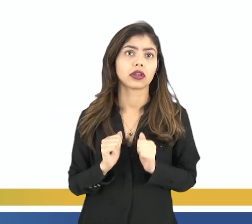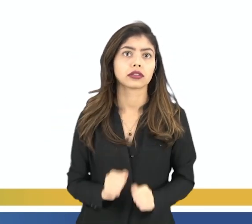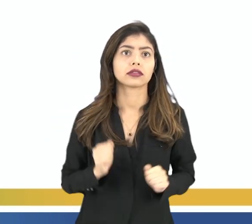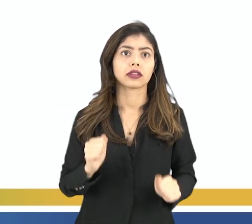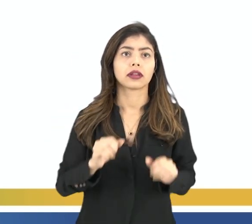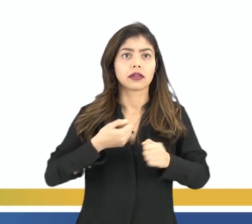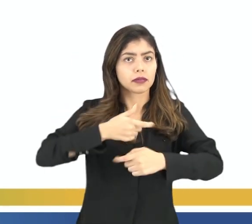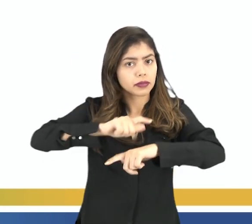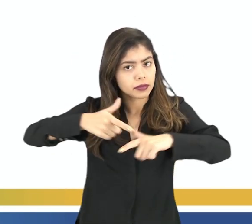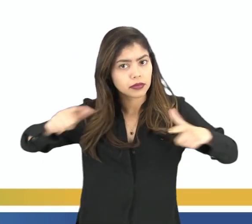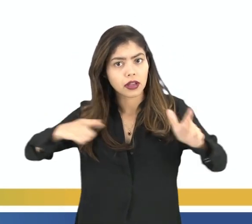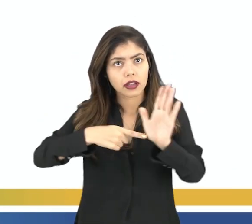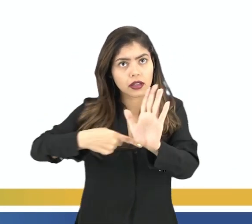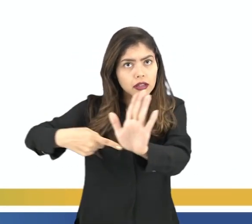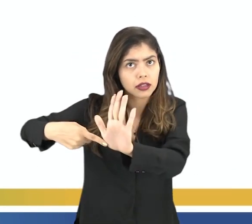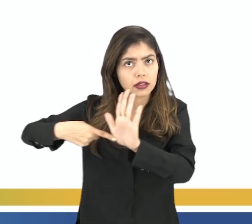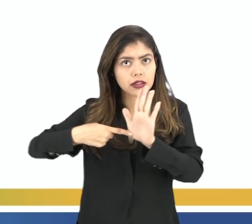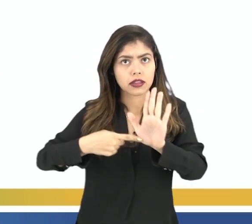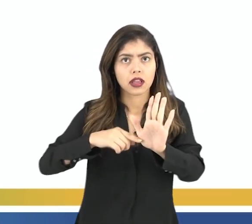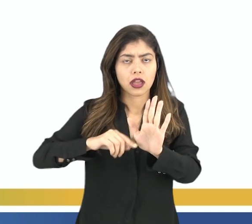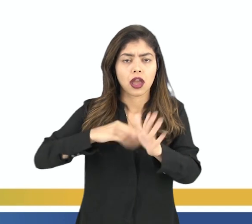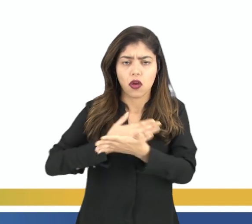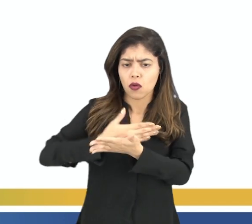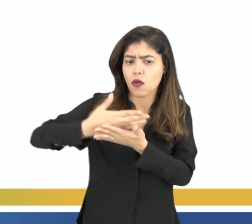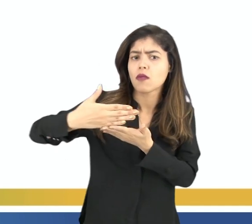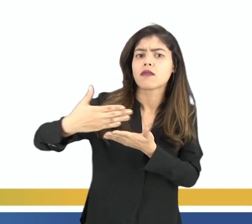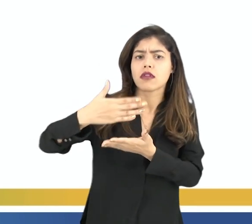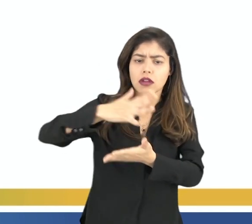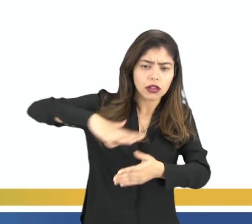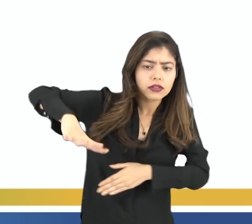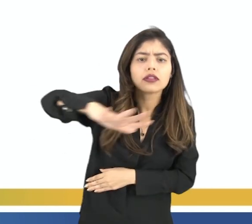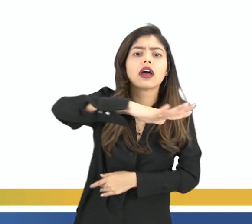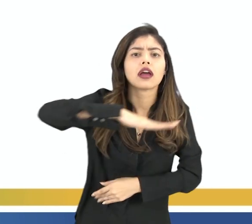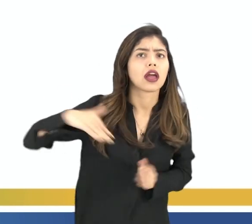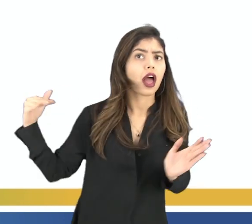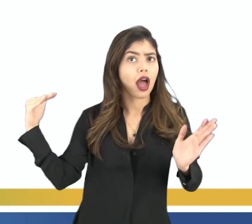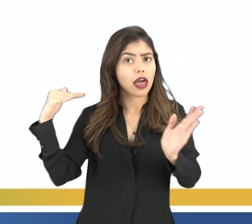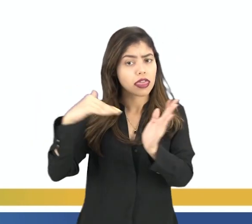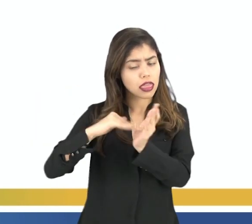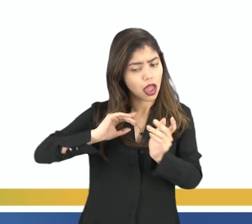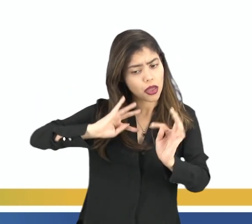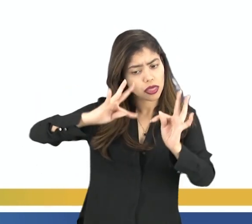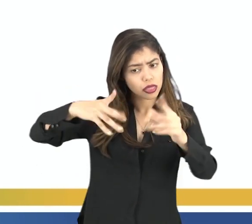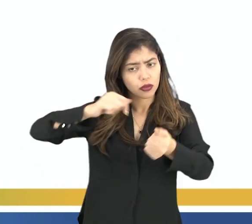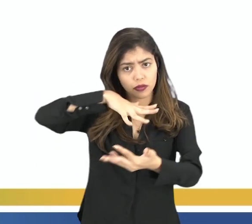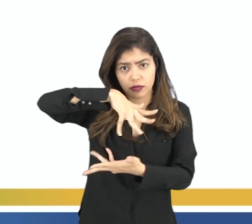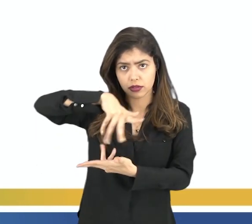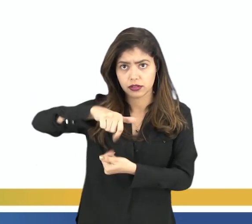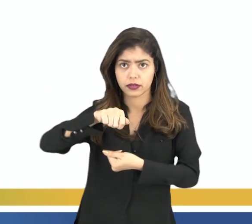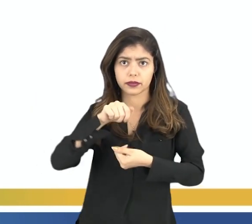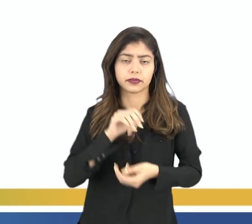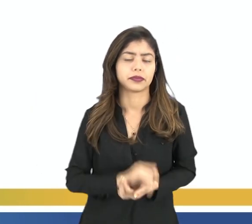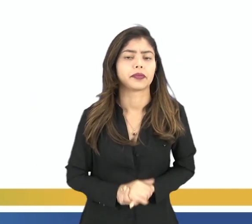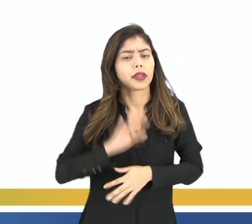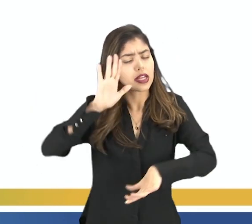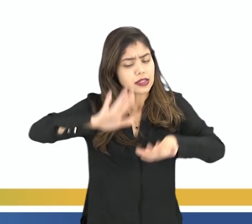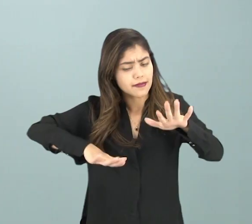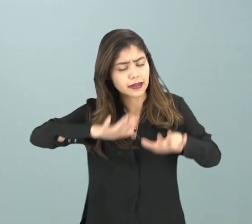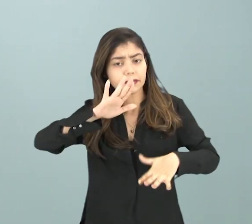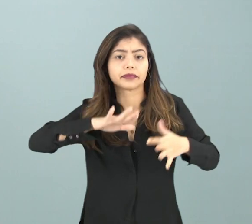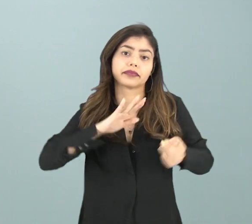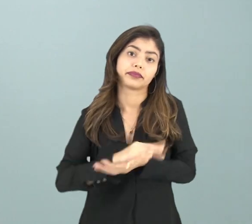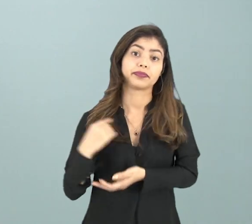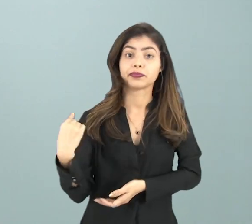ele pode ser aplicado desde uma comunidade até a todo o planeta. As vezes,